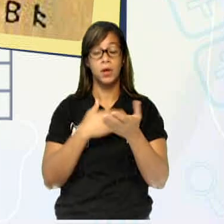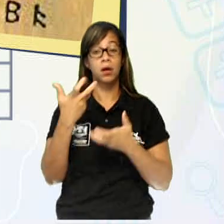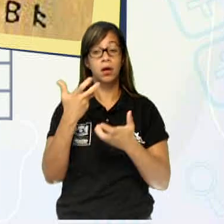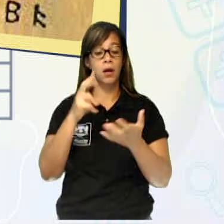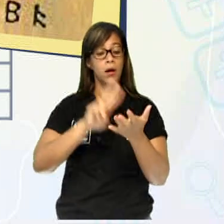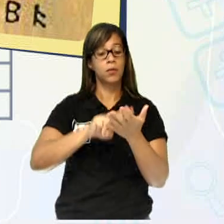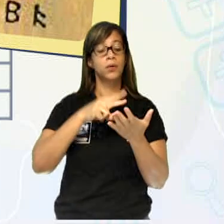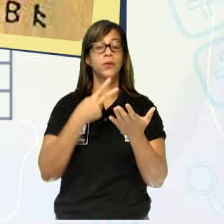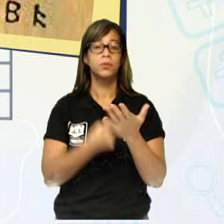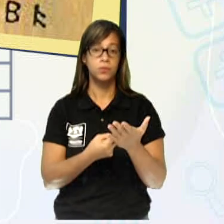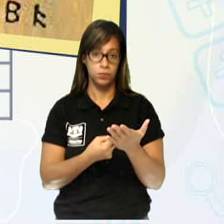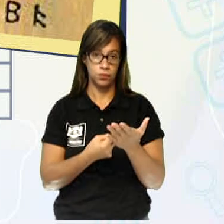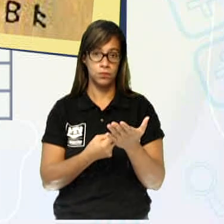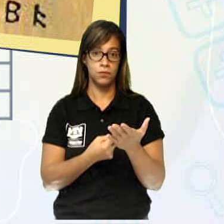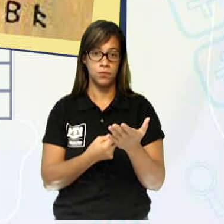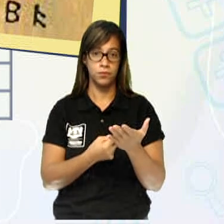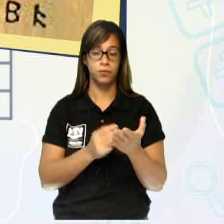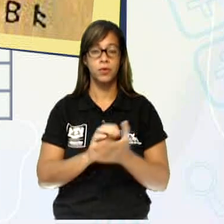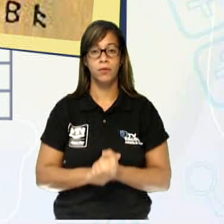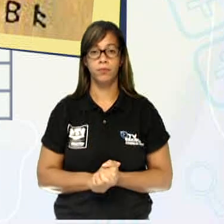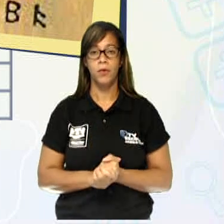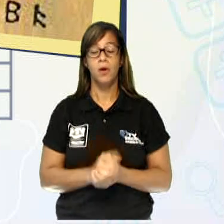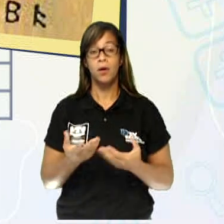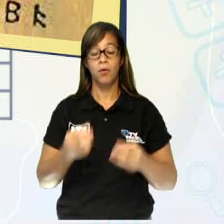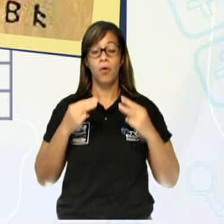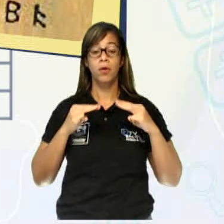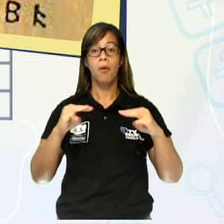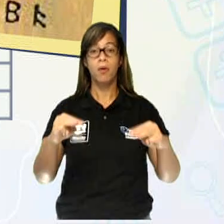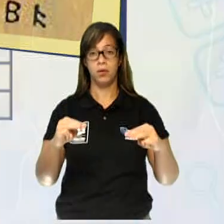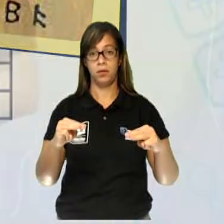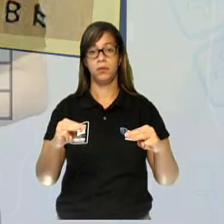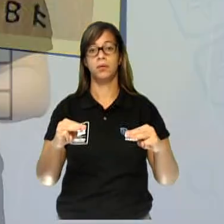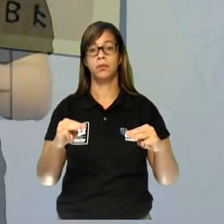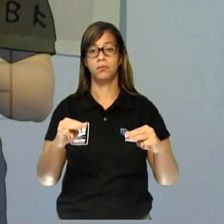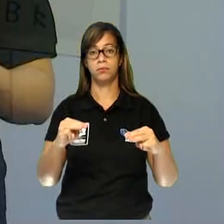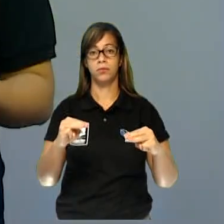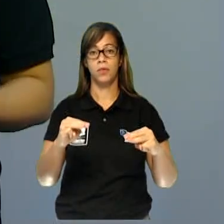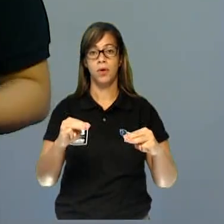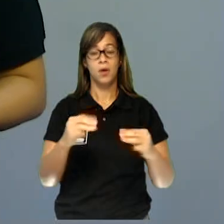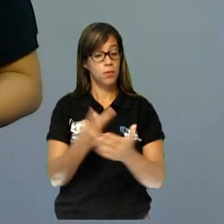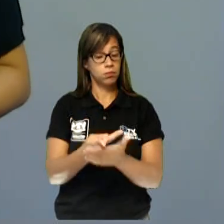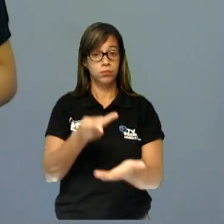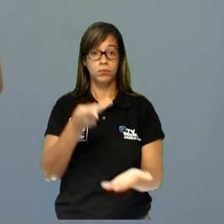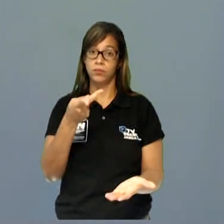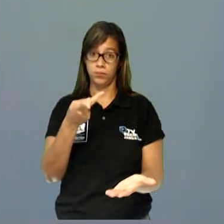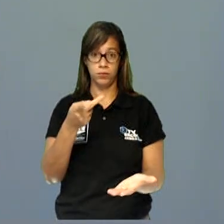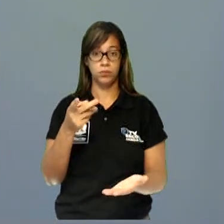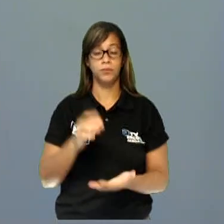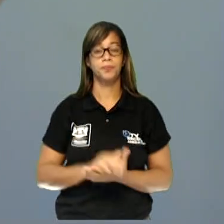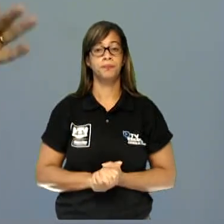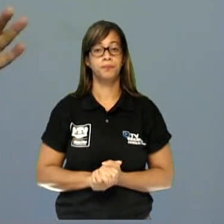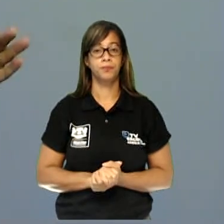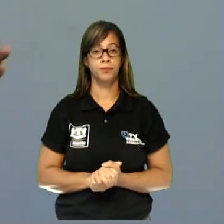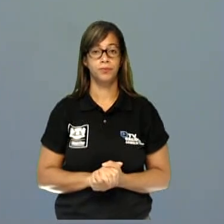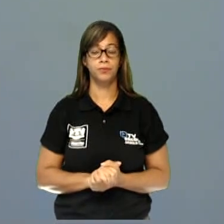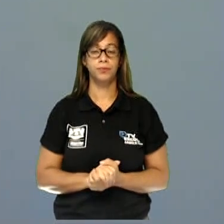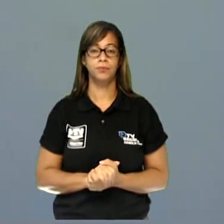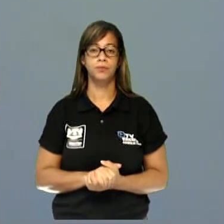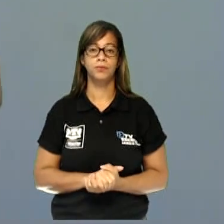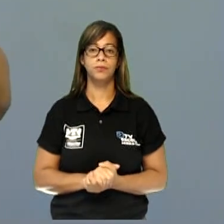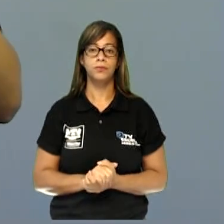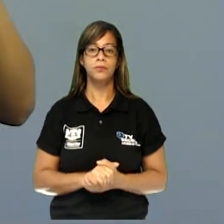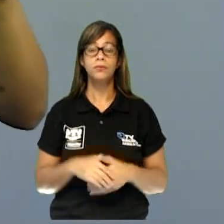mensagem, essa trama não iria se desenvolver. Tá bom? Bom, então vamos pensar aí.